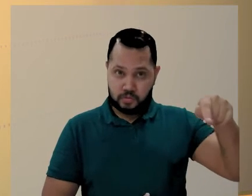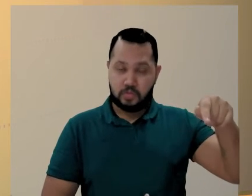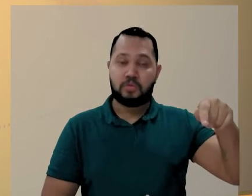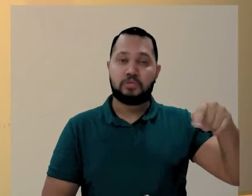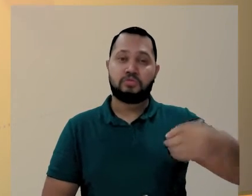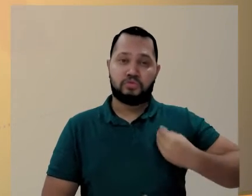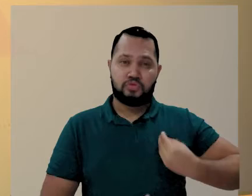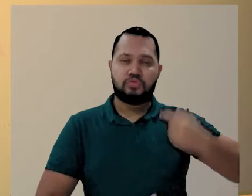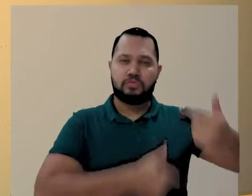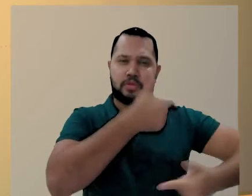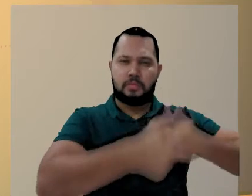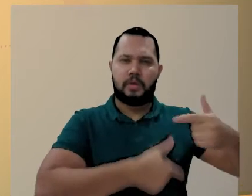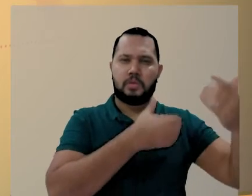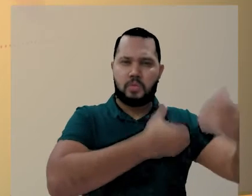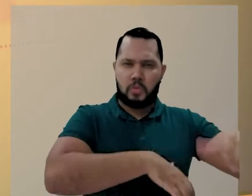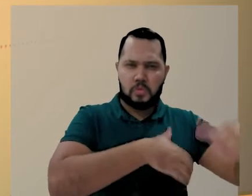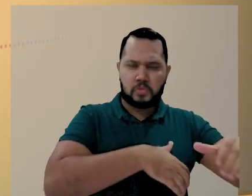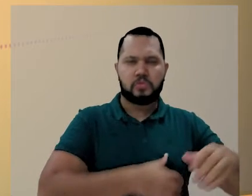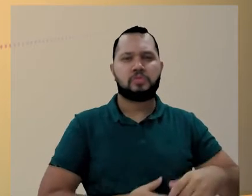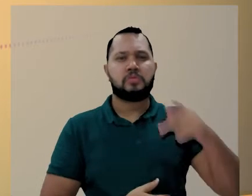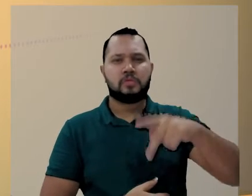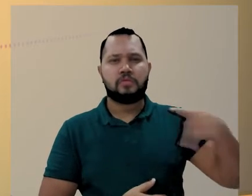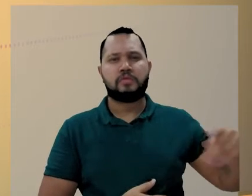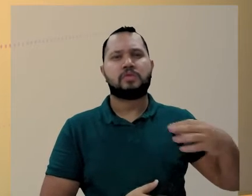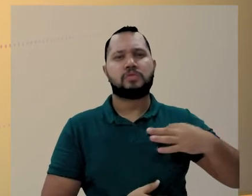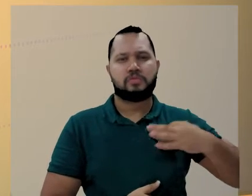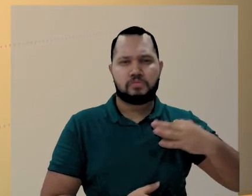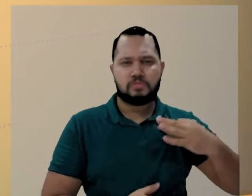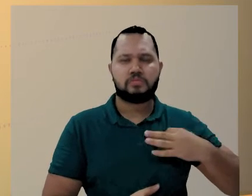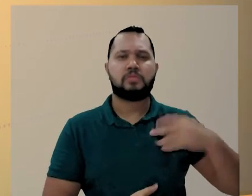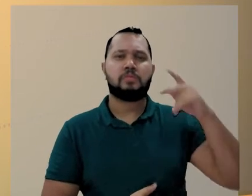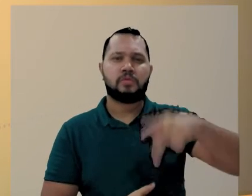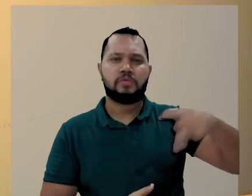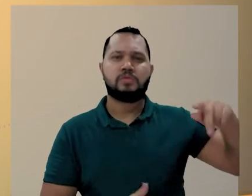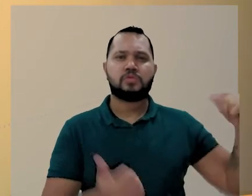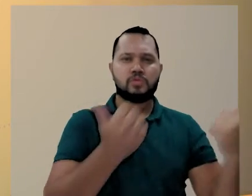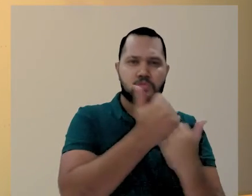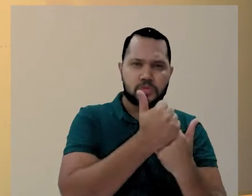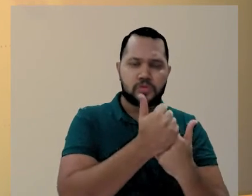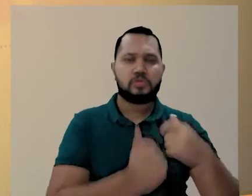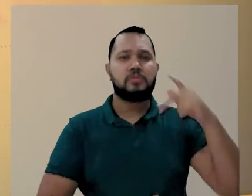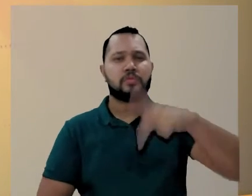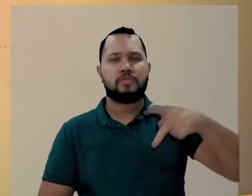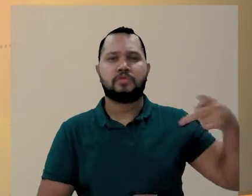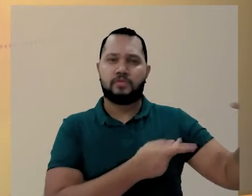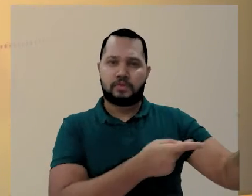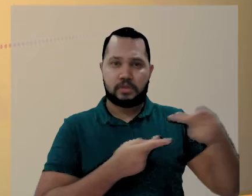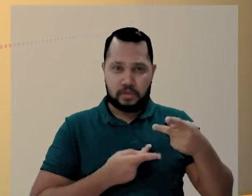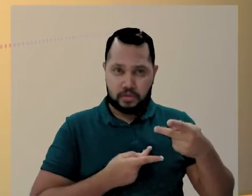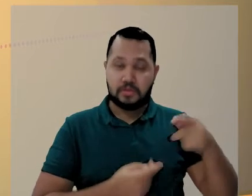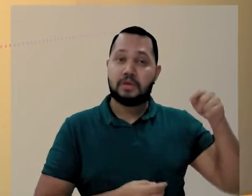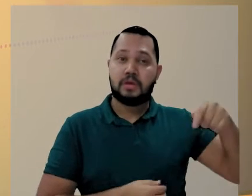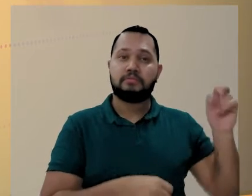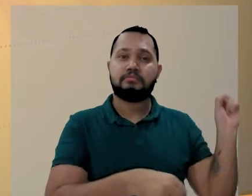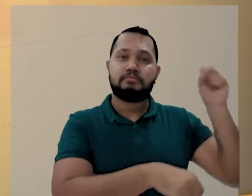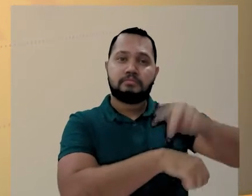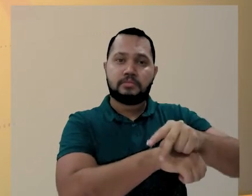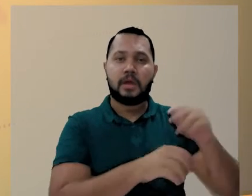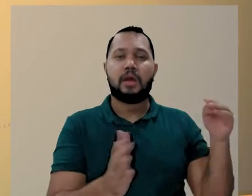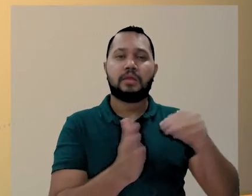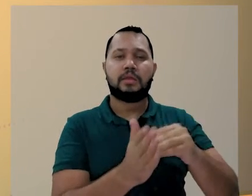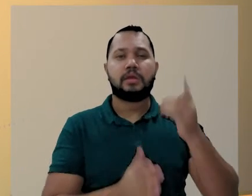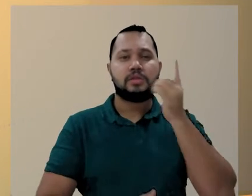são docentes ativos, sejam efetivos, substitutos, visitantes ou voluntários,